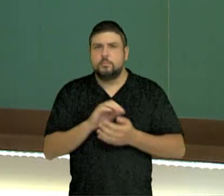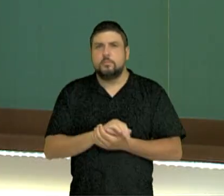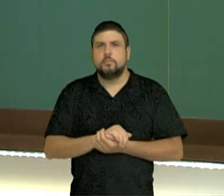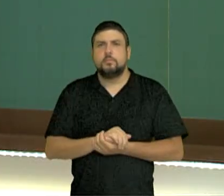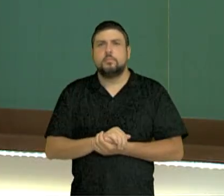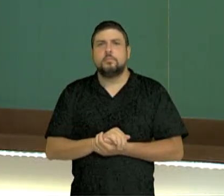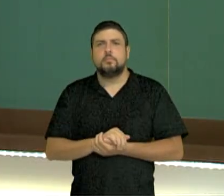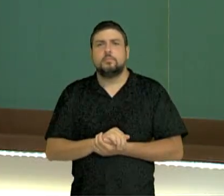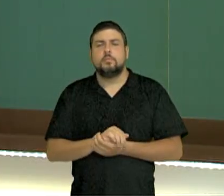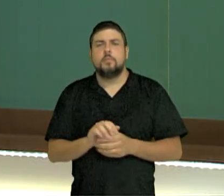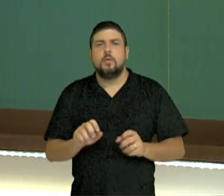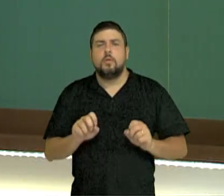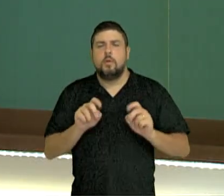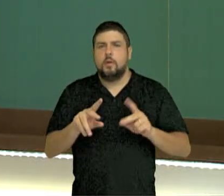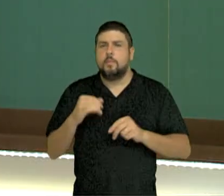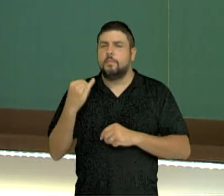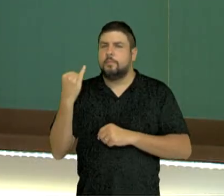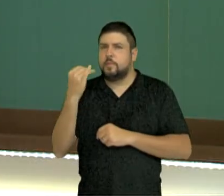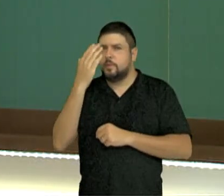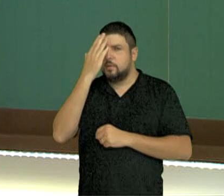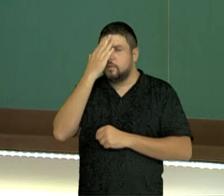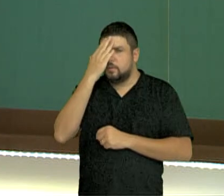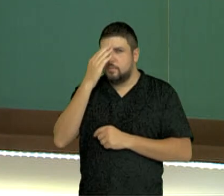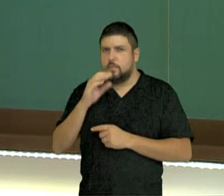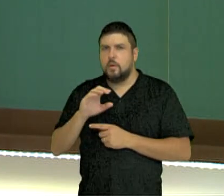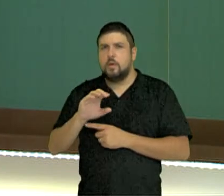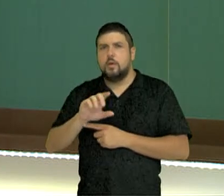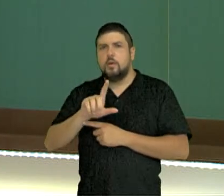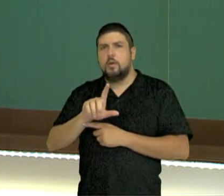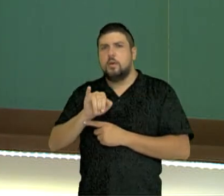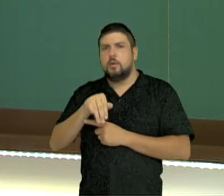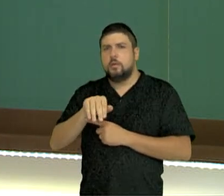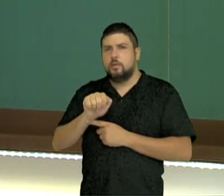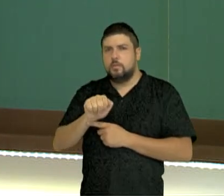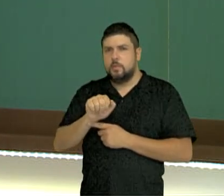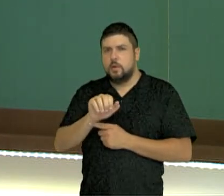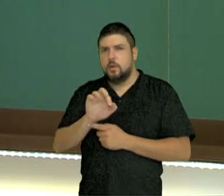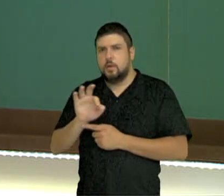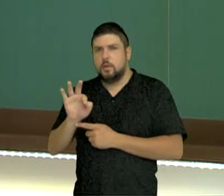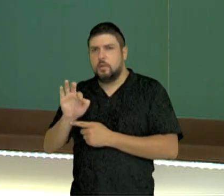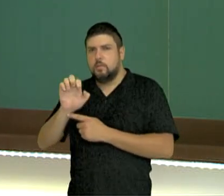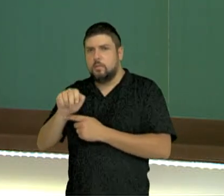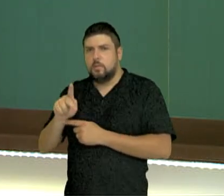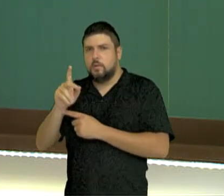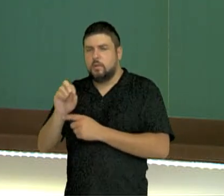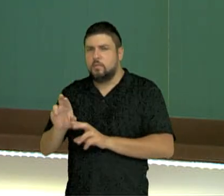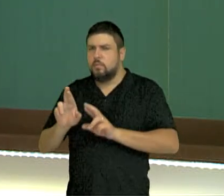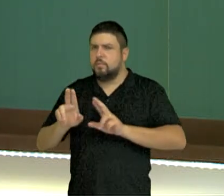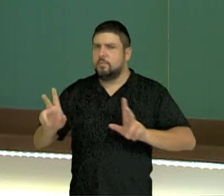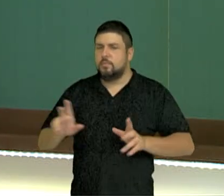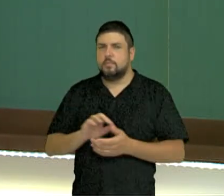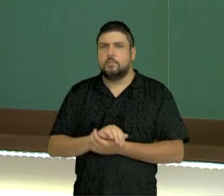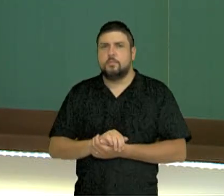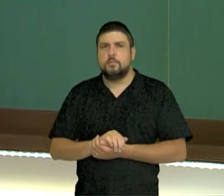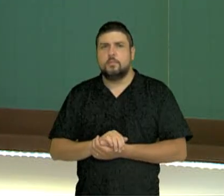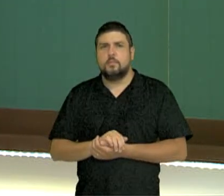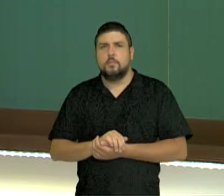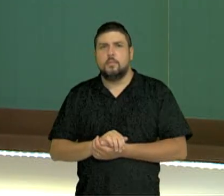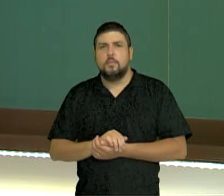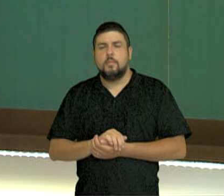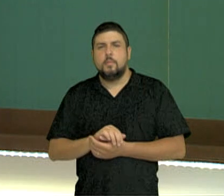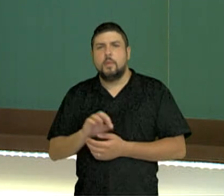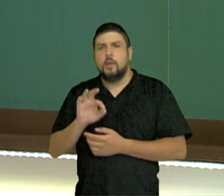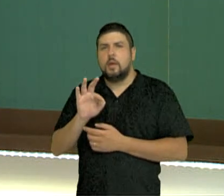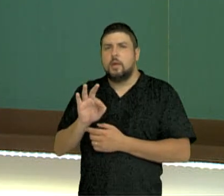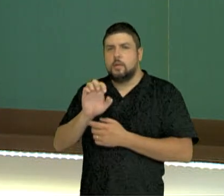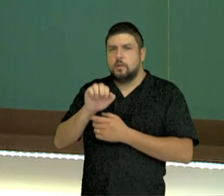caracterizar que tempo e clima são coisas distintas, aonde o tempo meteorológico está associado às condições